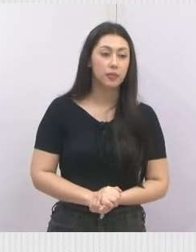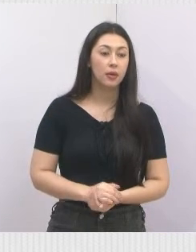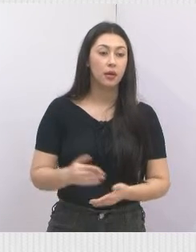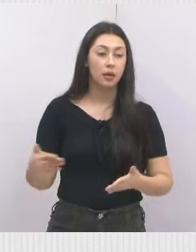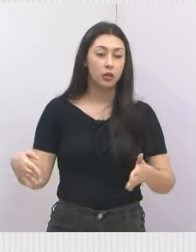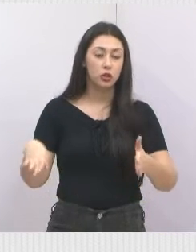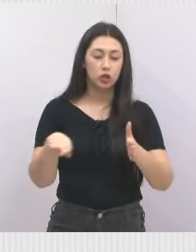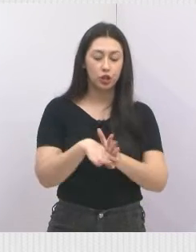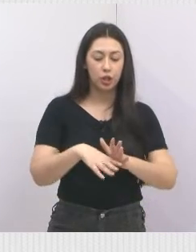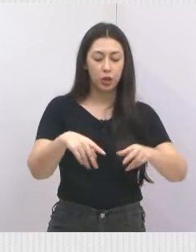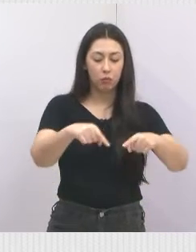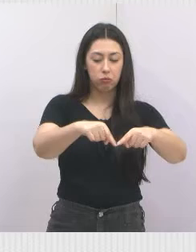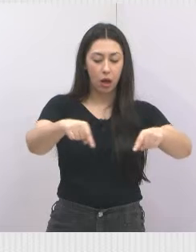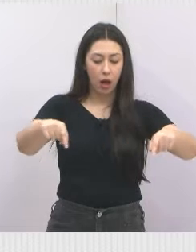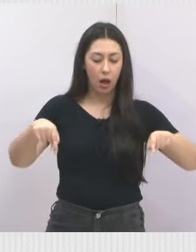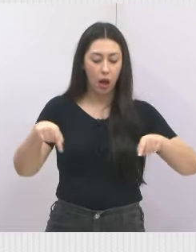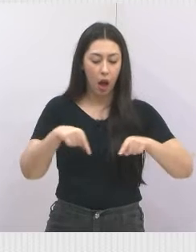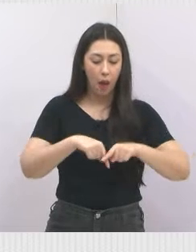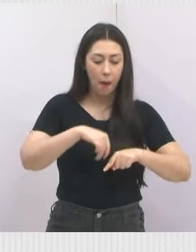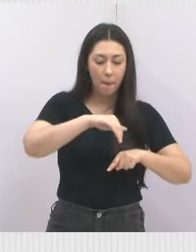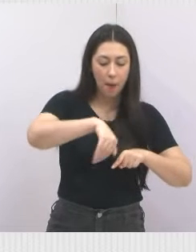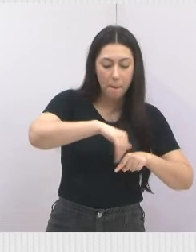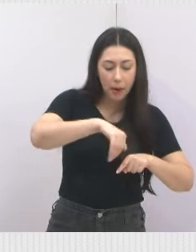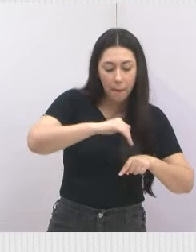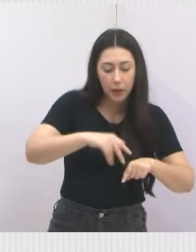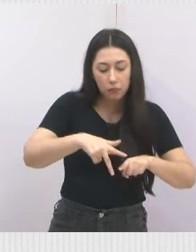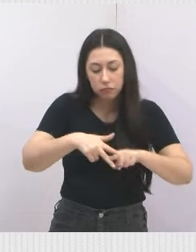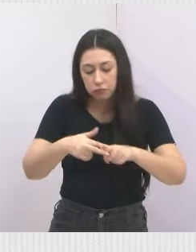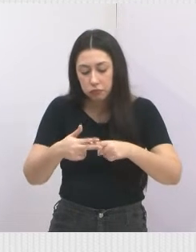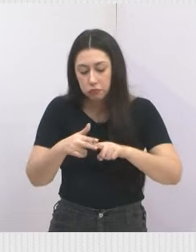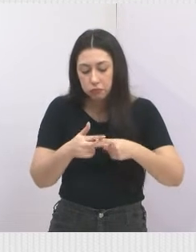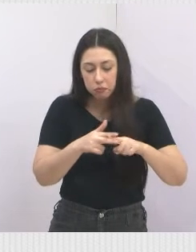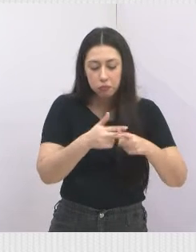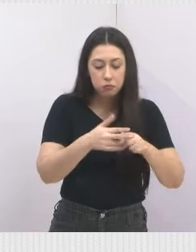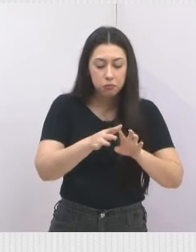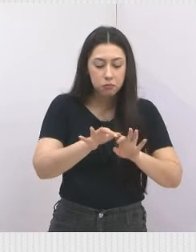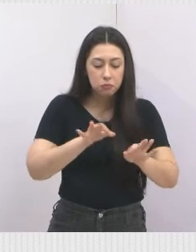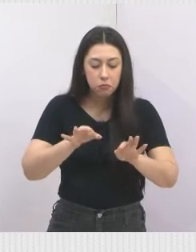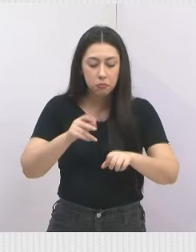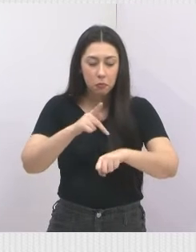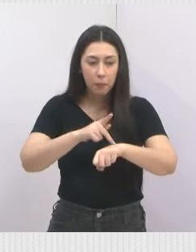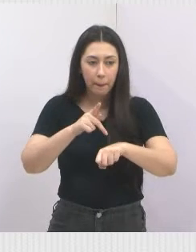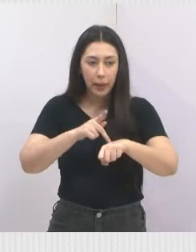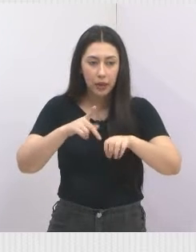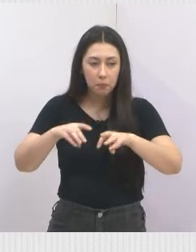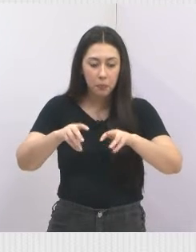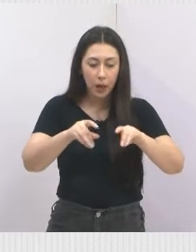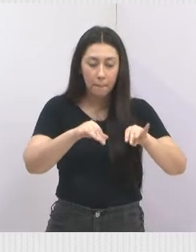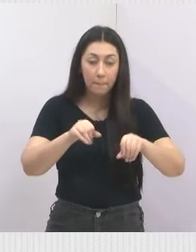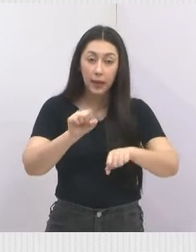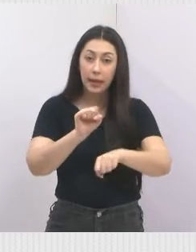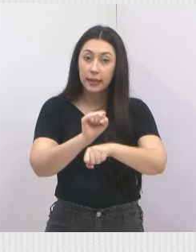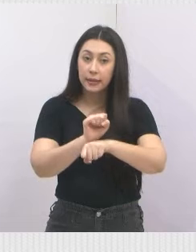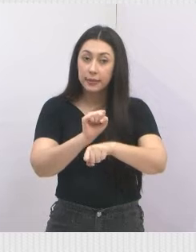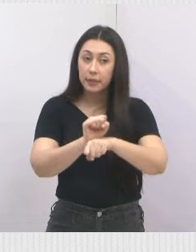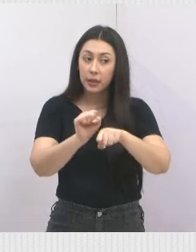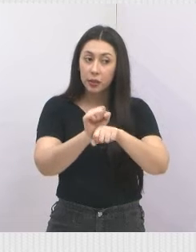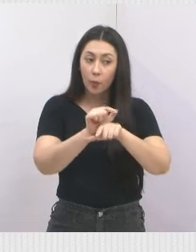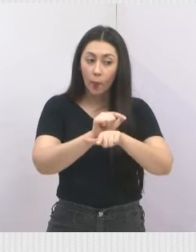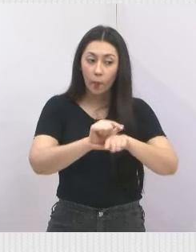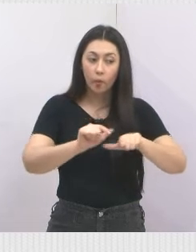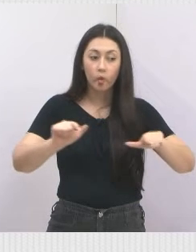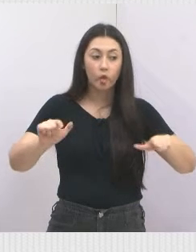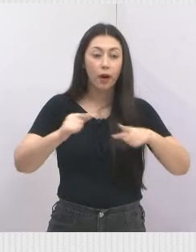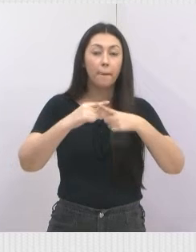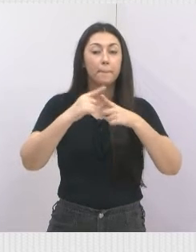vêm, resolvem o problema, cavuca, tiram o vazamento, põem um cascalinho, ficam lá esperando o asfalto, só